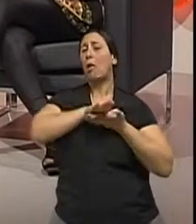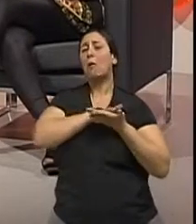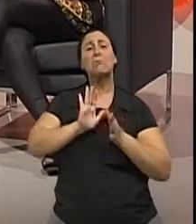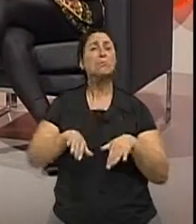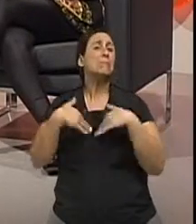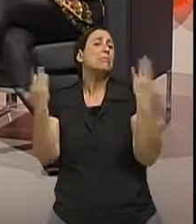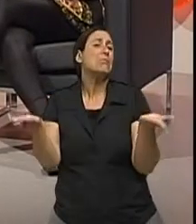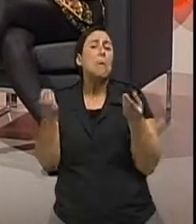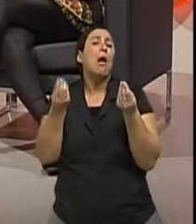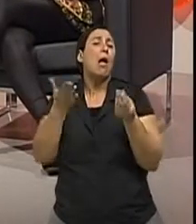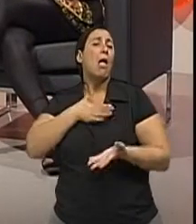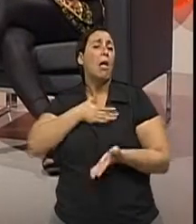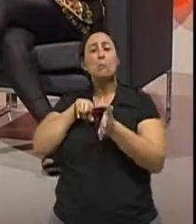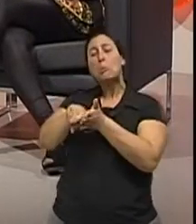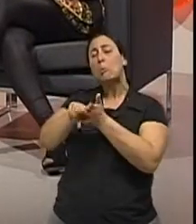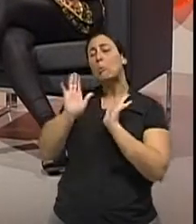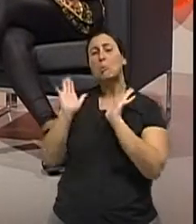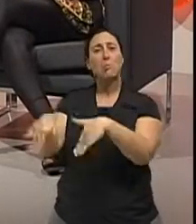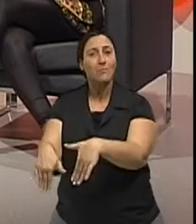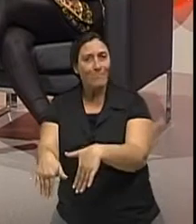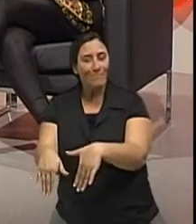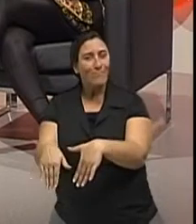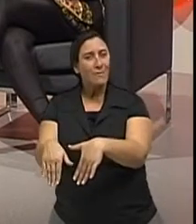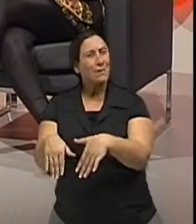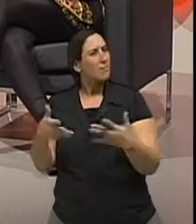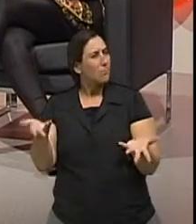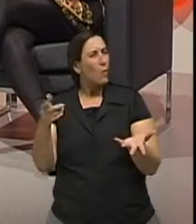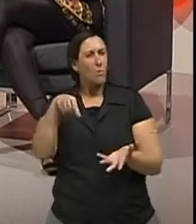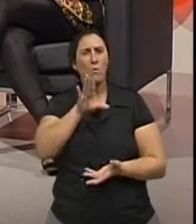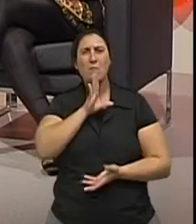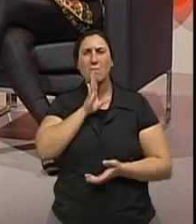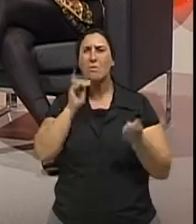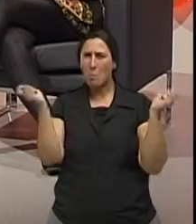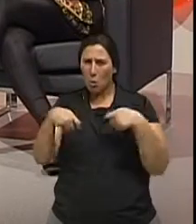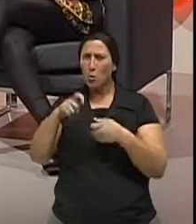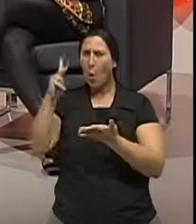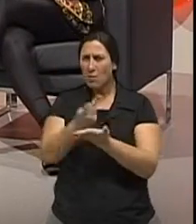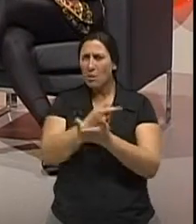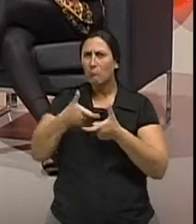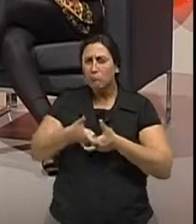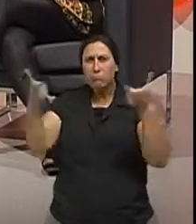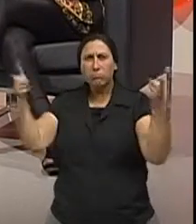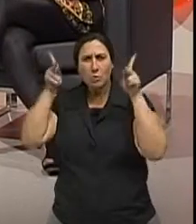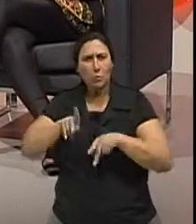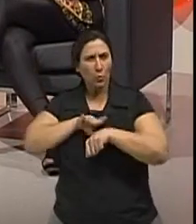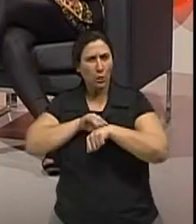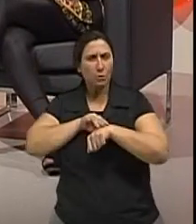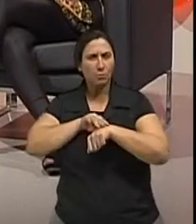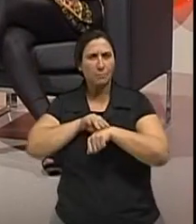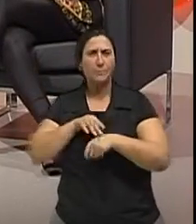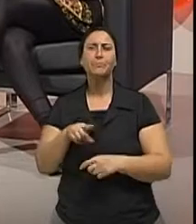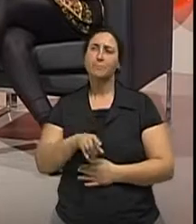desconhecimento leva a realmente ampliar esse número de casos? É, mas algumas pessoas foram bem, né?